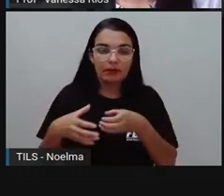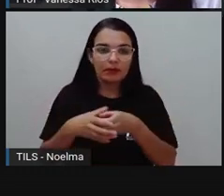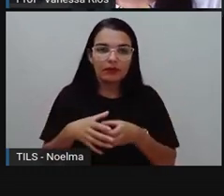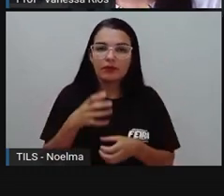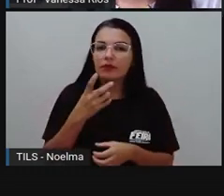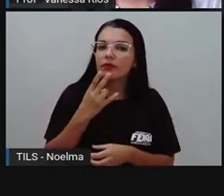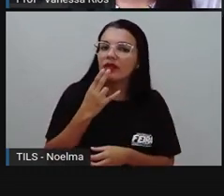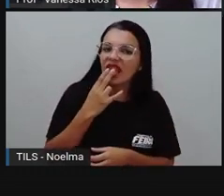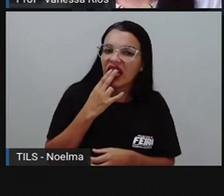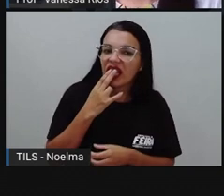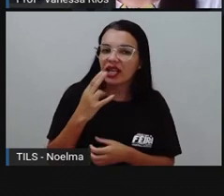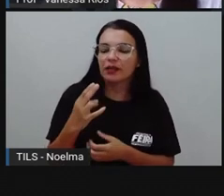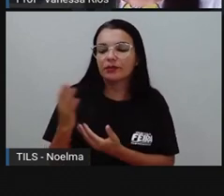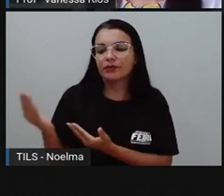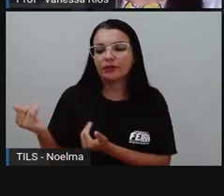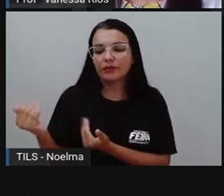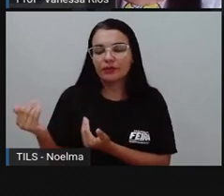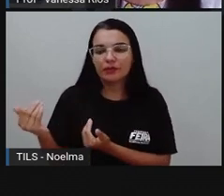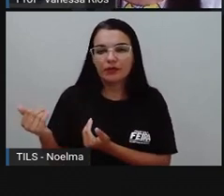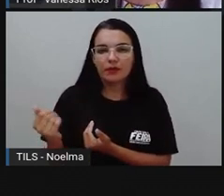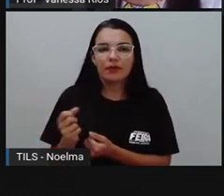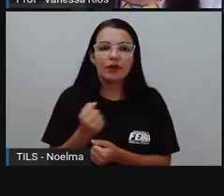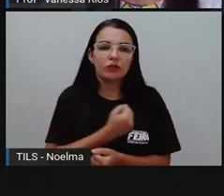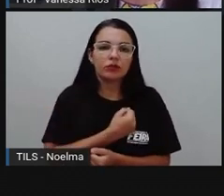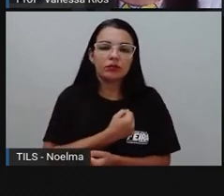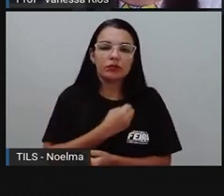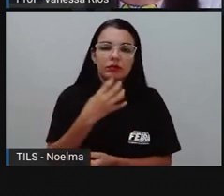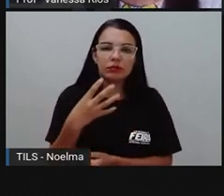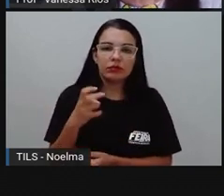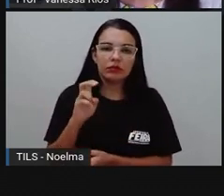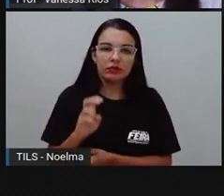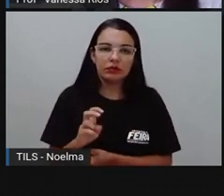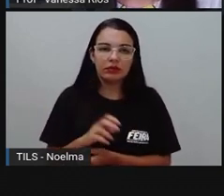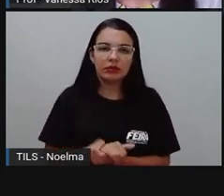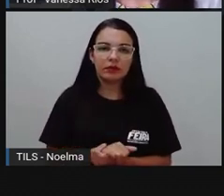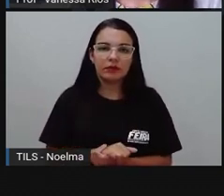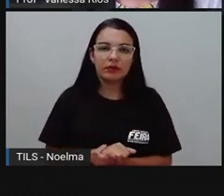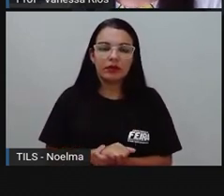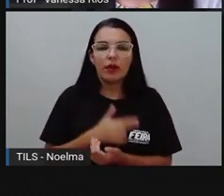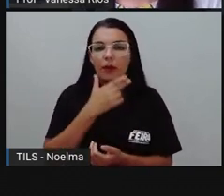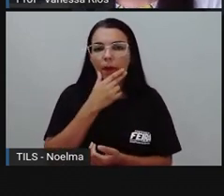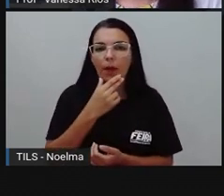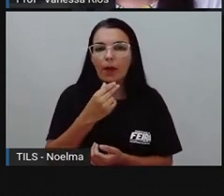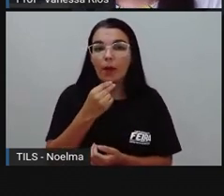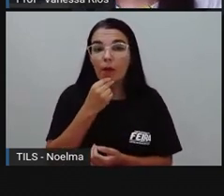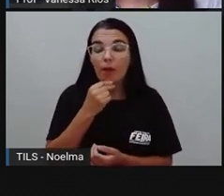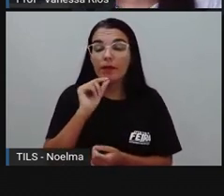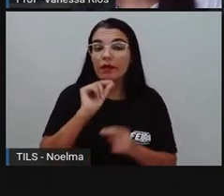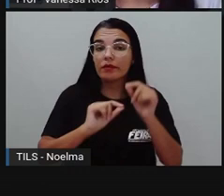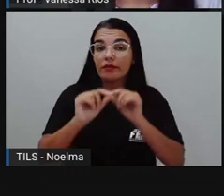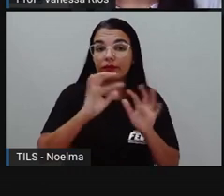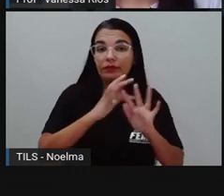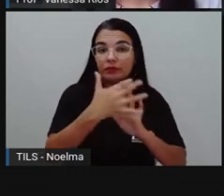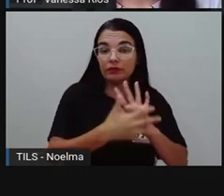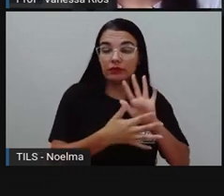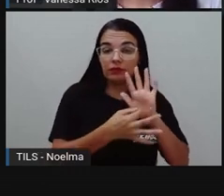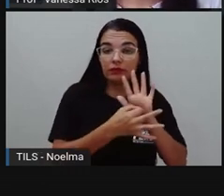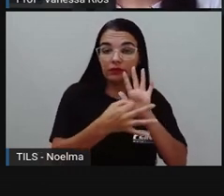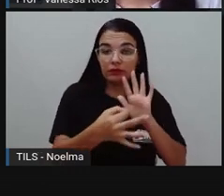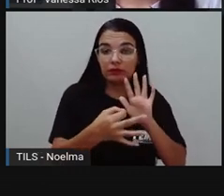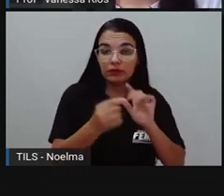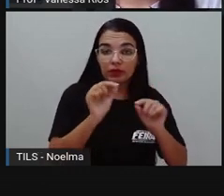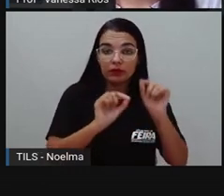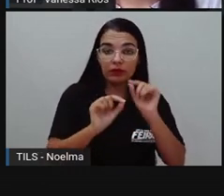da Turma da Mônica Jovem, edição 45. E aí foi escrita por Luiz Santiago,